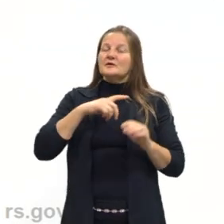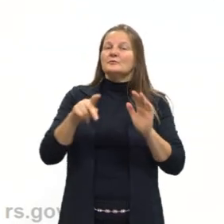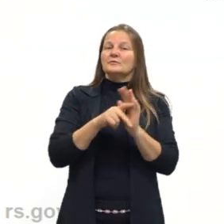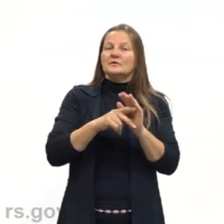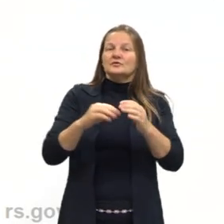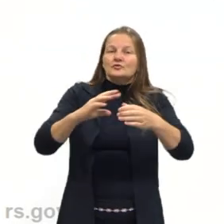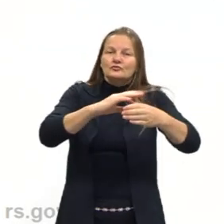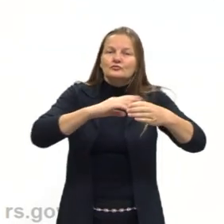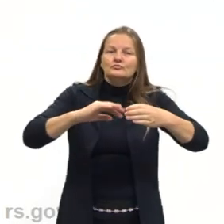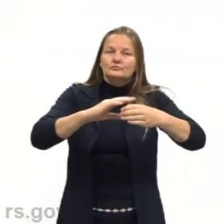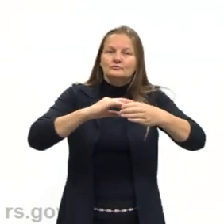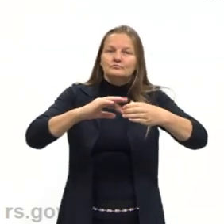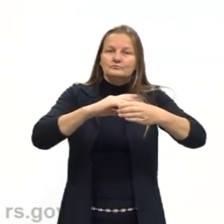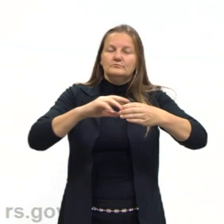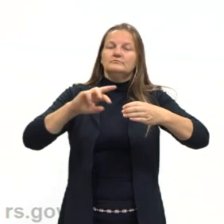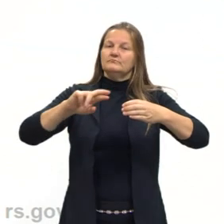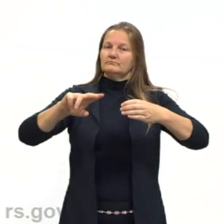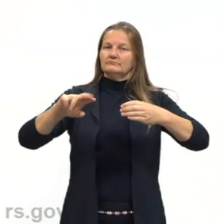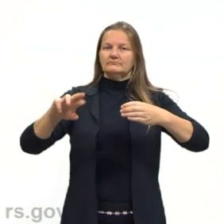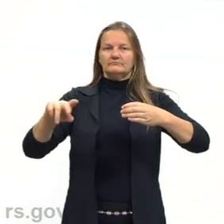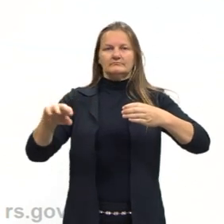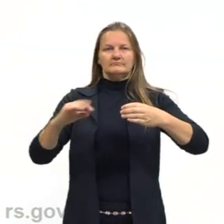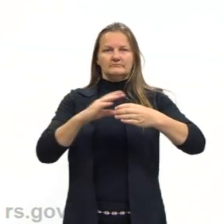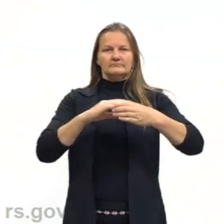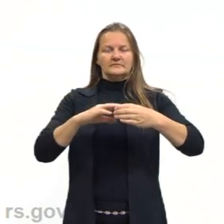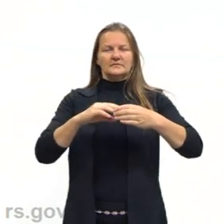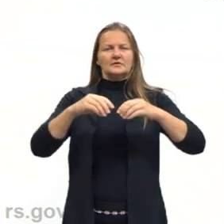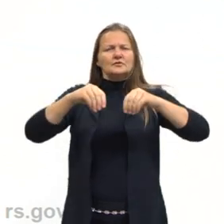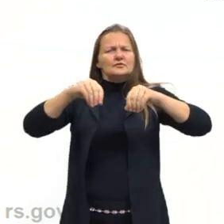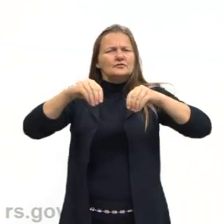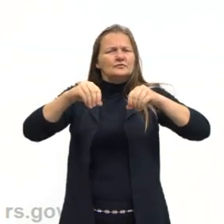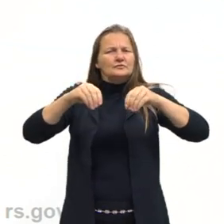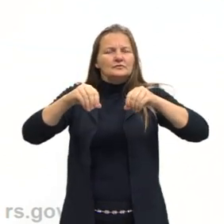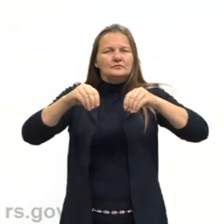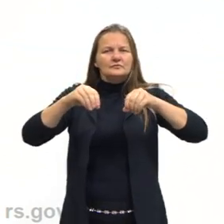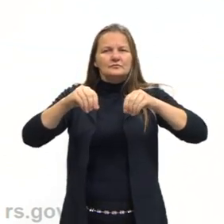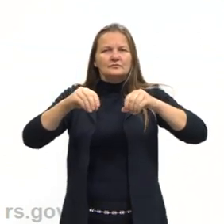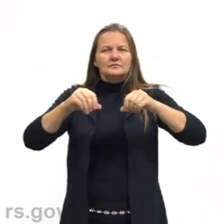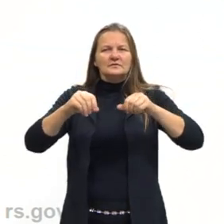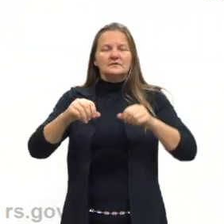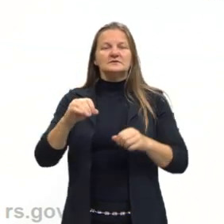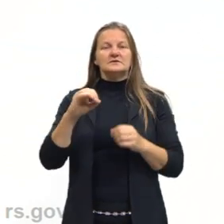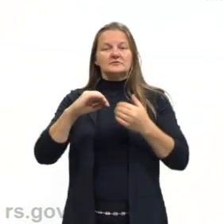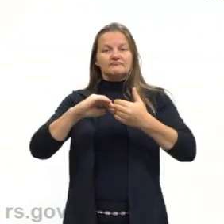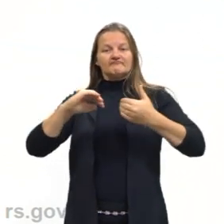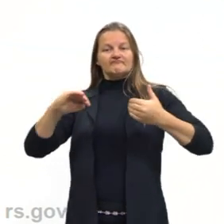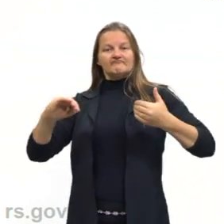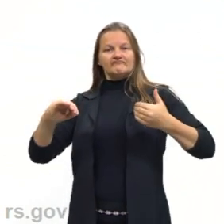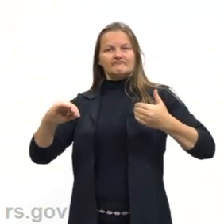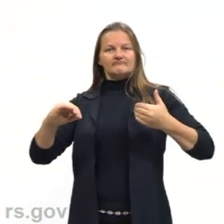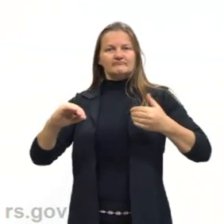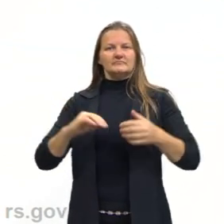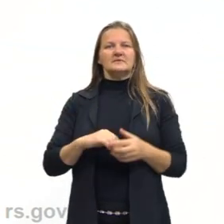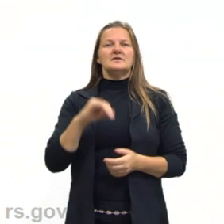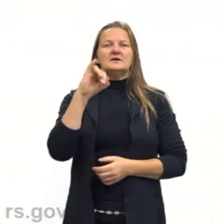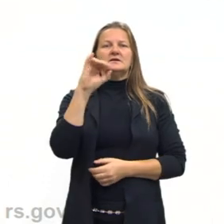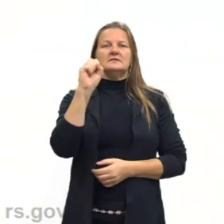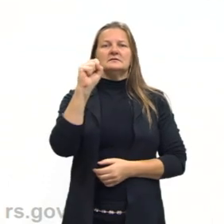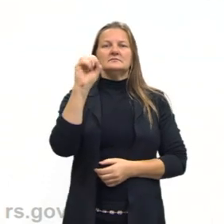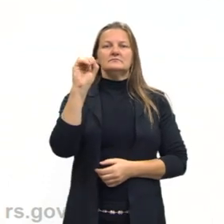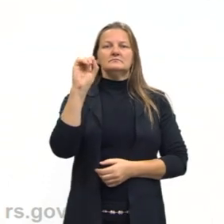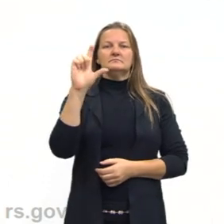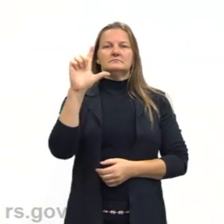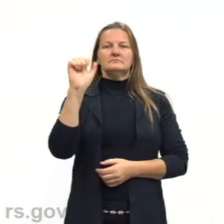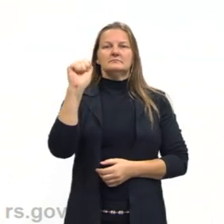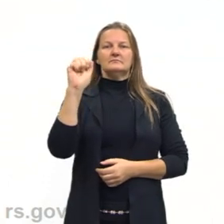soluções são diferentes das propriedades das substâncias isoladas, das substâncias que formam as